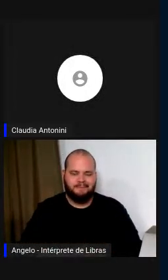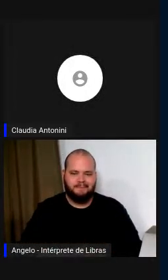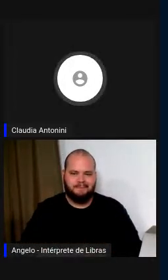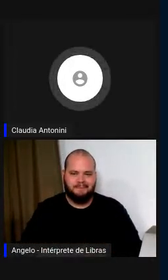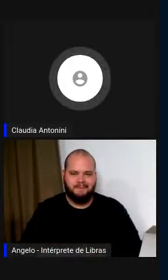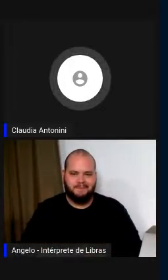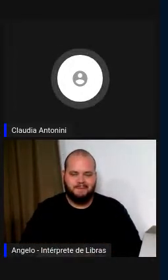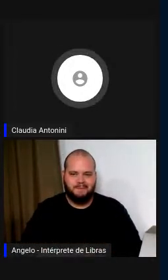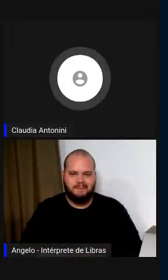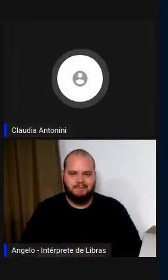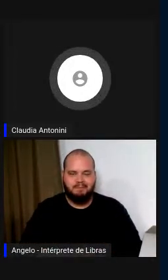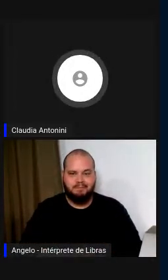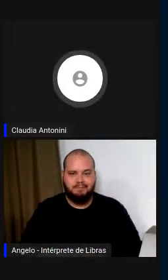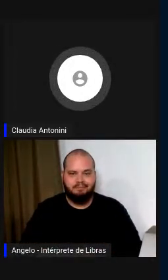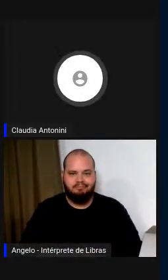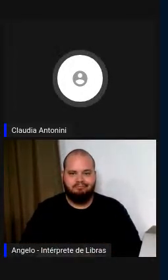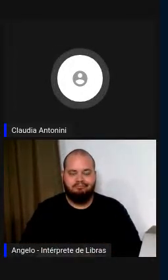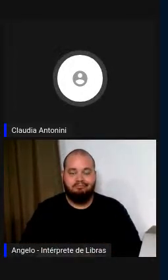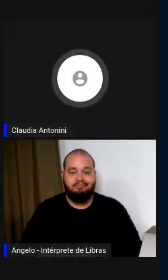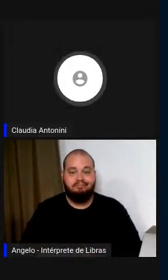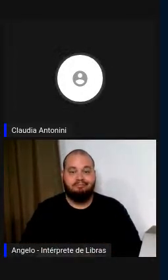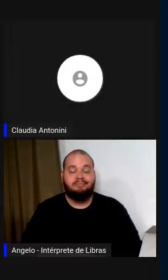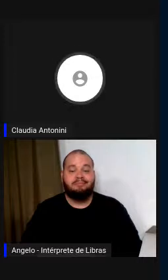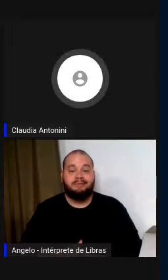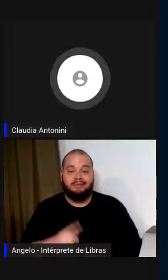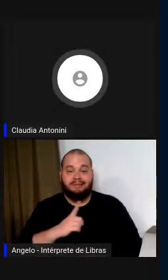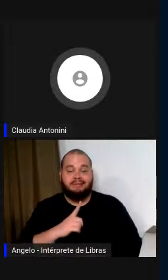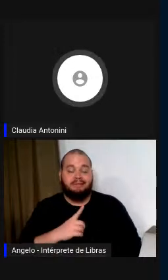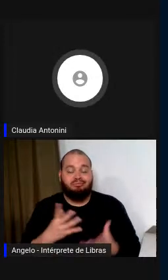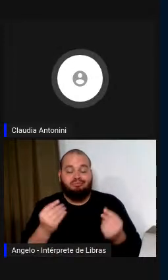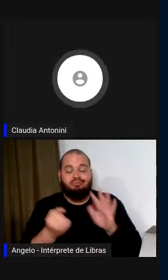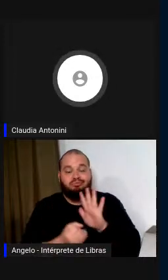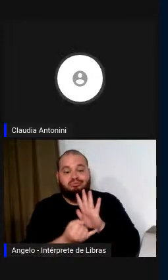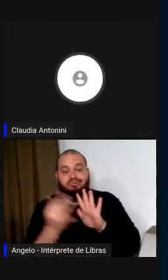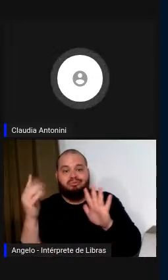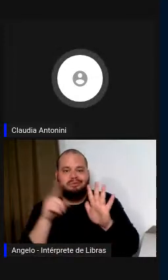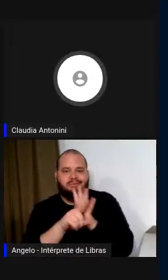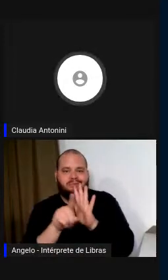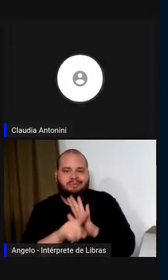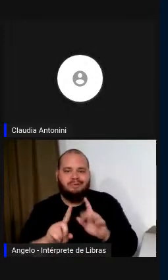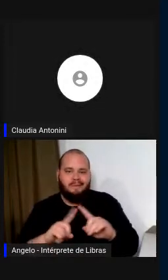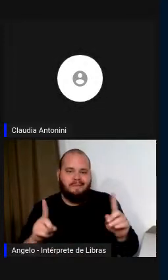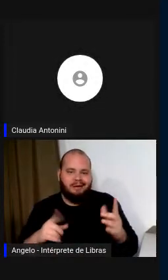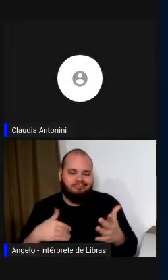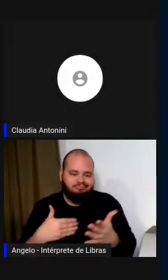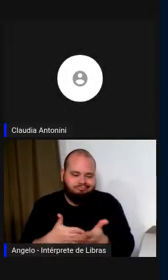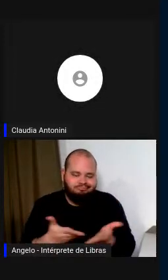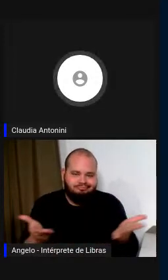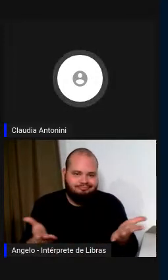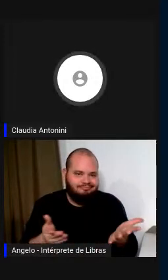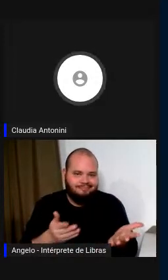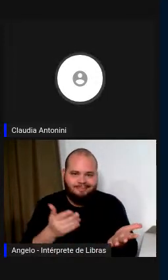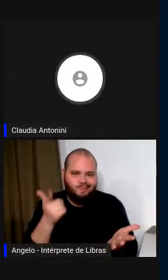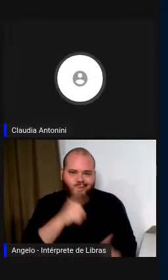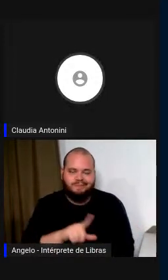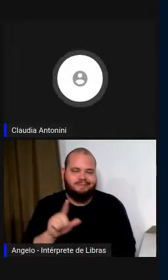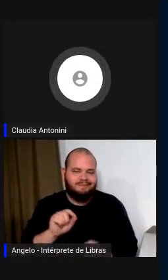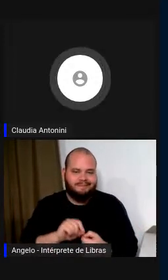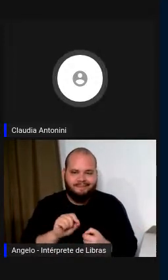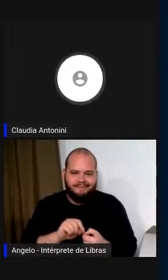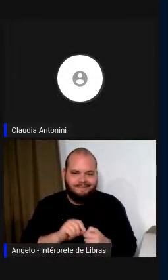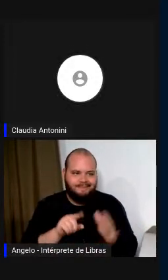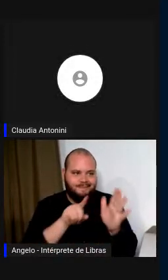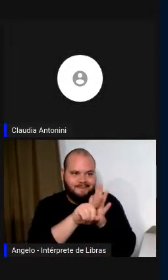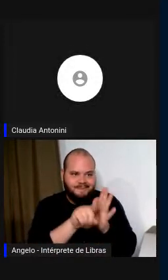Eu teria tantas outras perguntas, mas não posso fazer agora, então chegamos ao